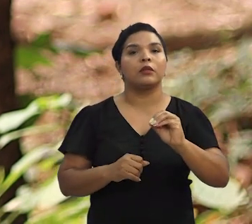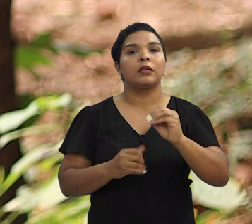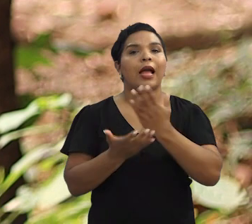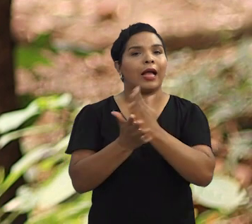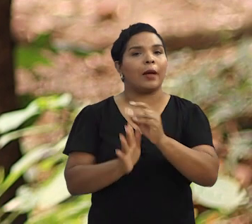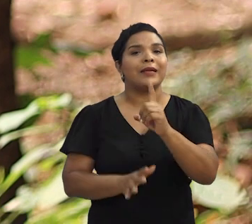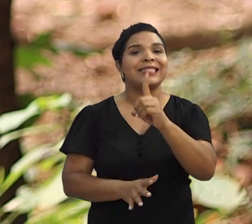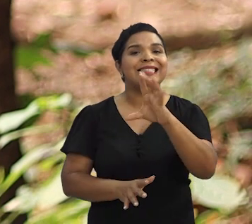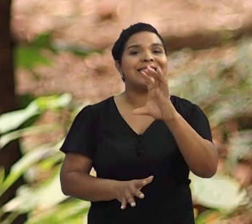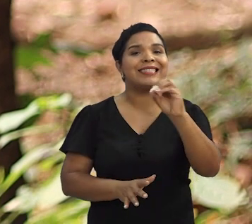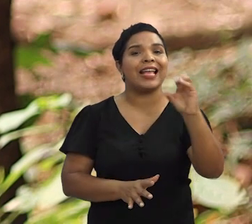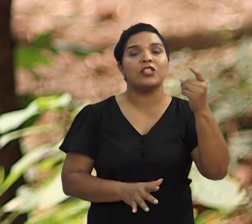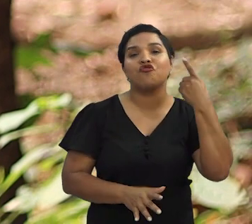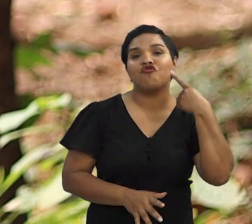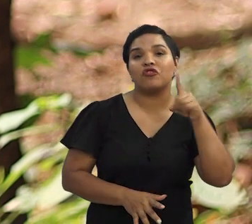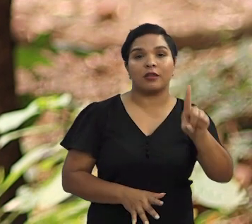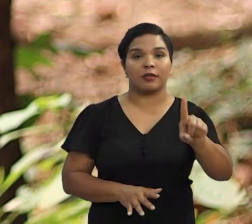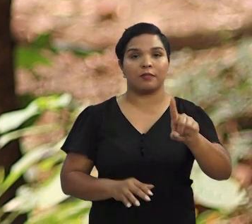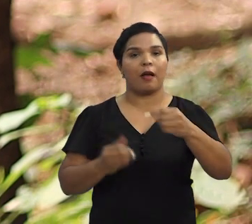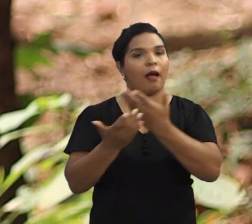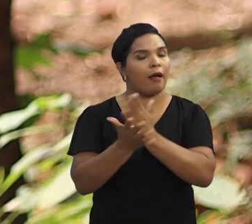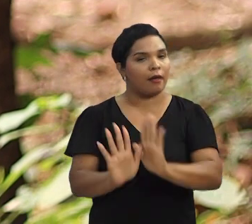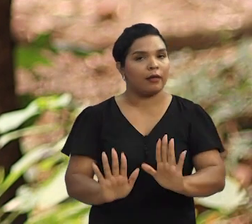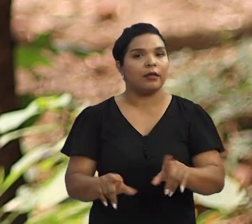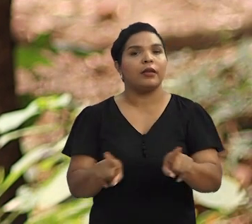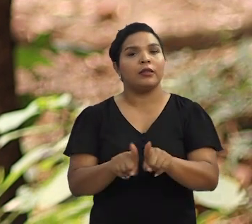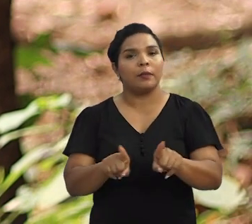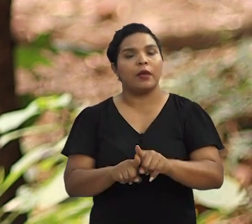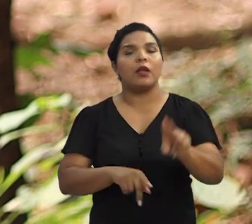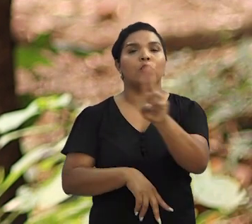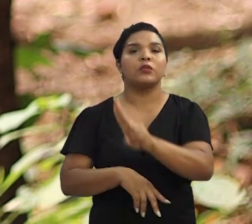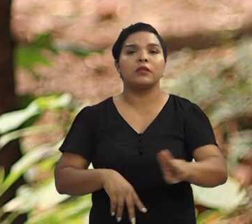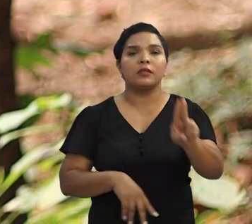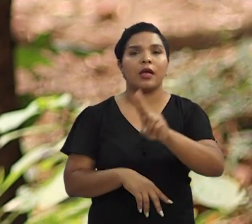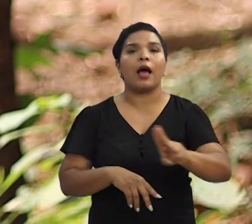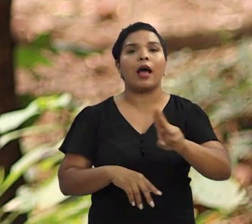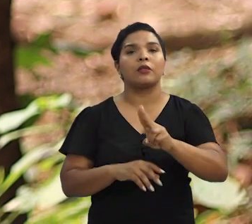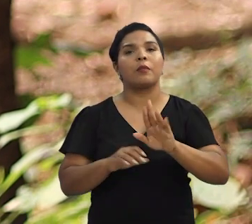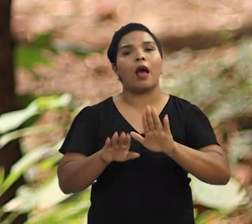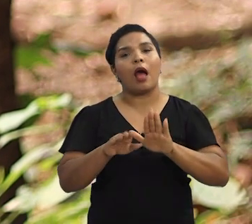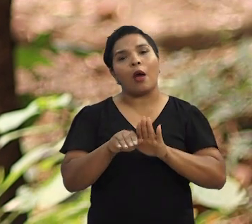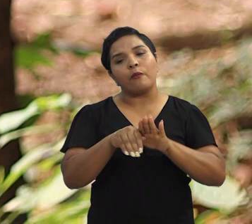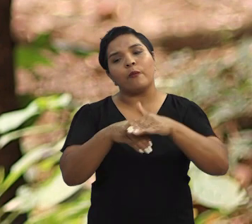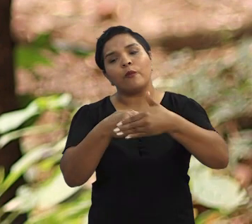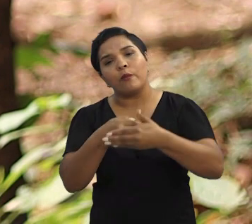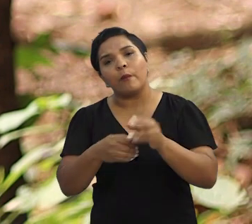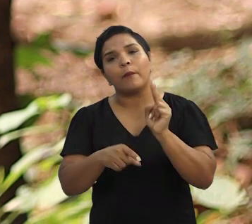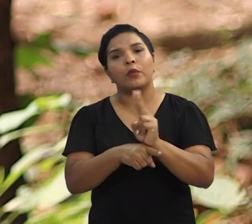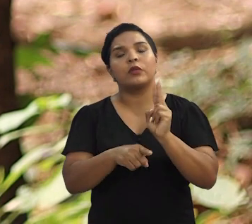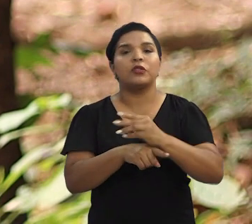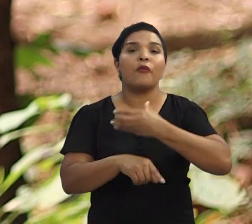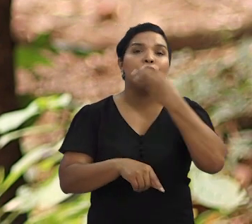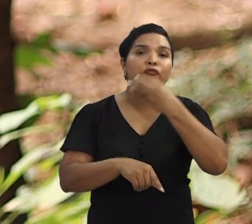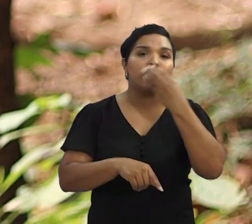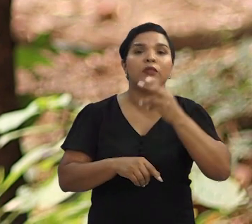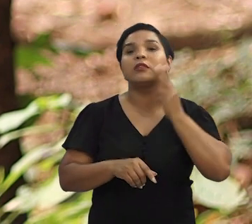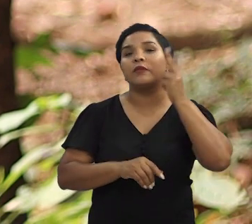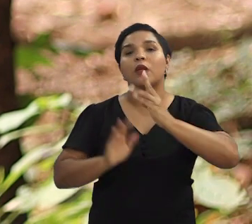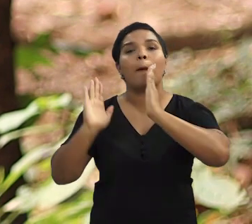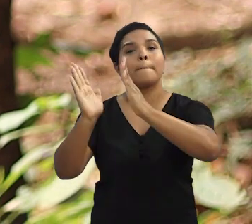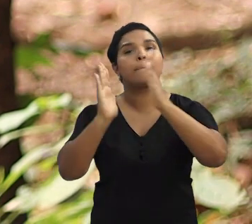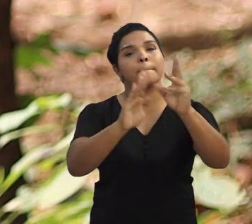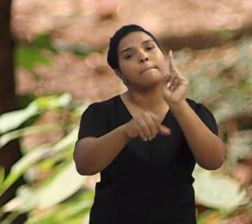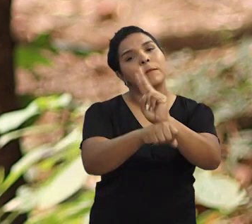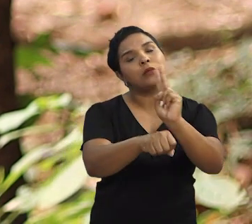100 dias para ser degradada. E essa mesma base também tem sido usada para revestir frutas e verduras, aumentando o tempo de